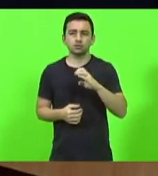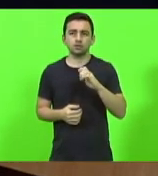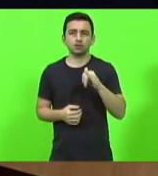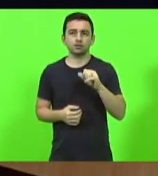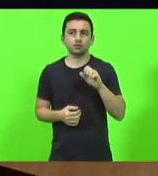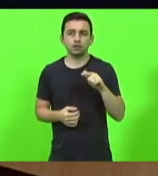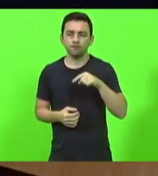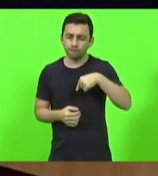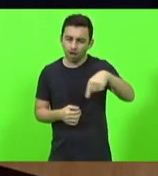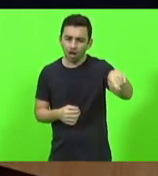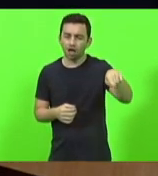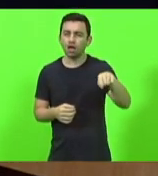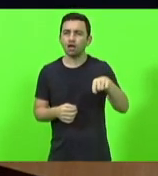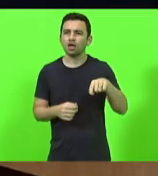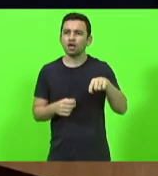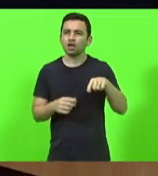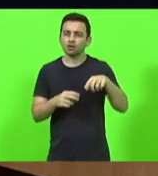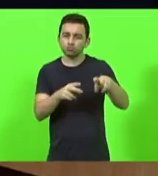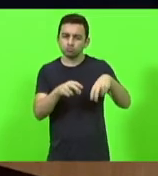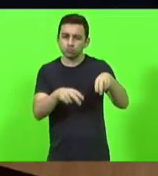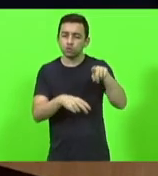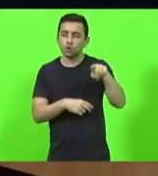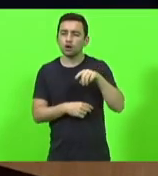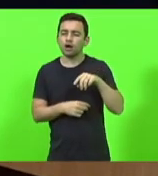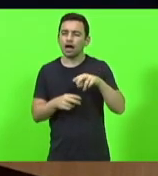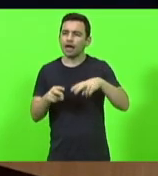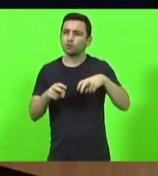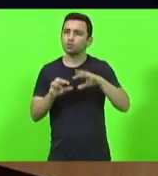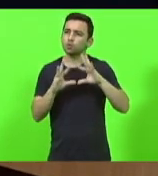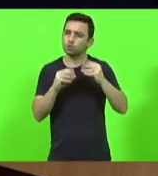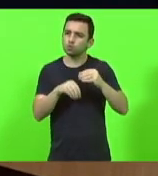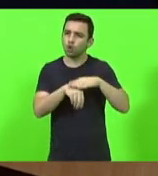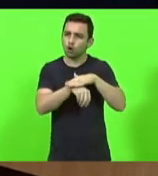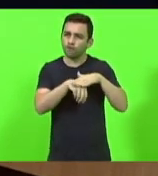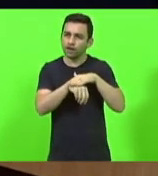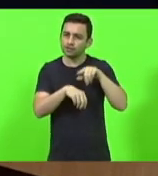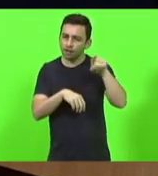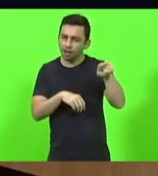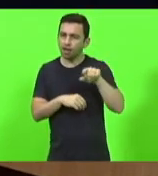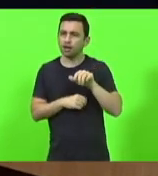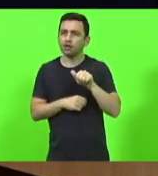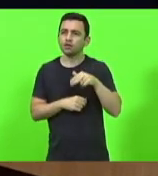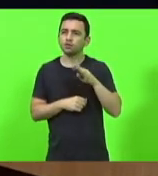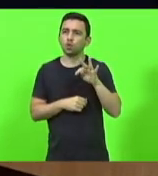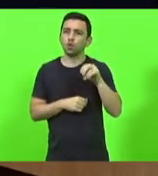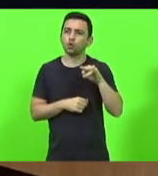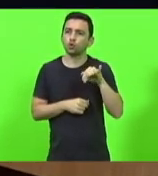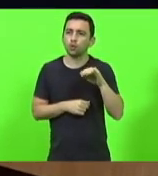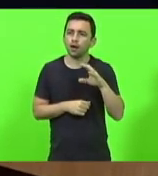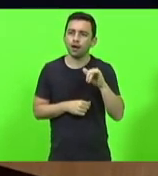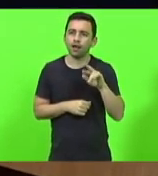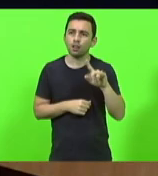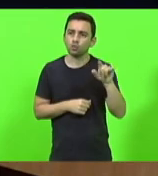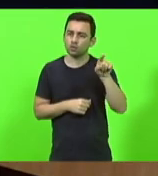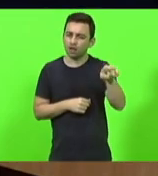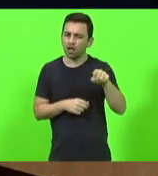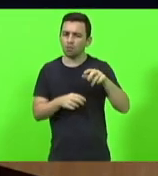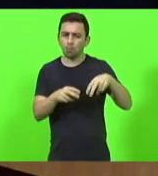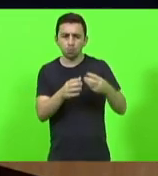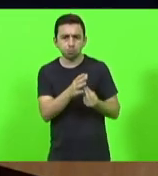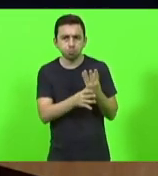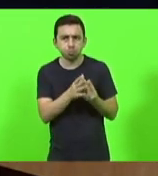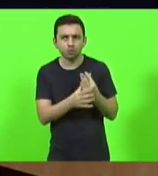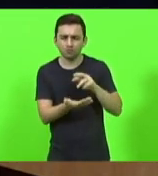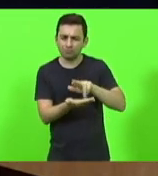Antônio Carlos, visita os agricultores e conversa com eles, vê a morada daquela gente, vê a qualidade de vida que eles têm, produzindo hortifruti